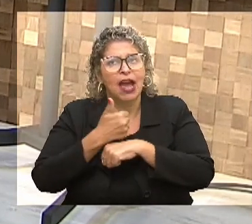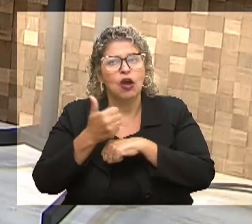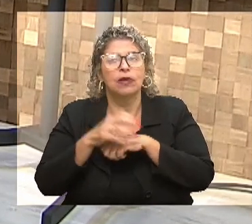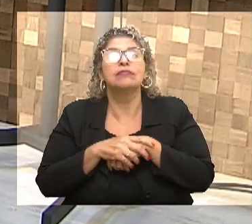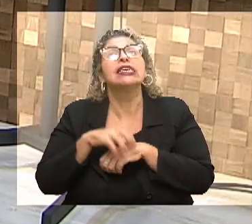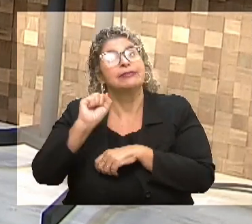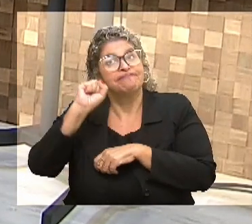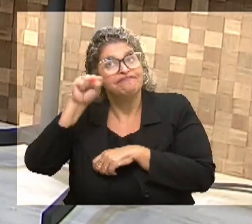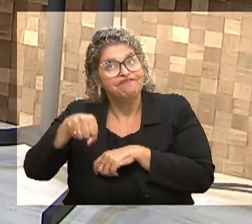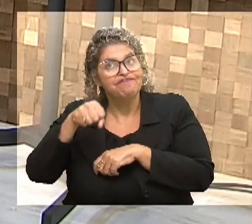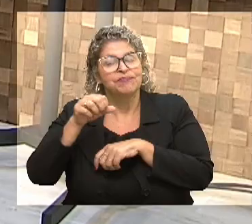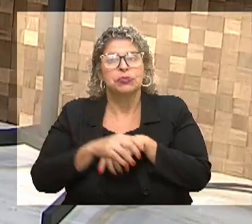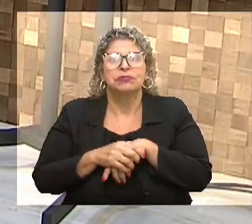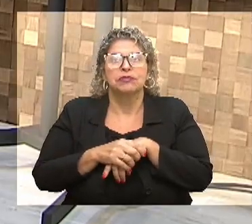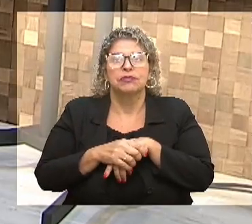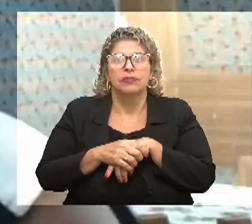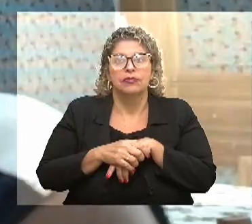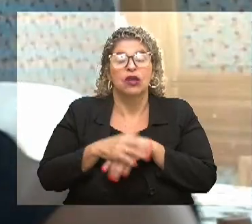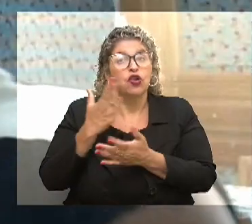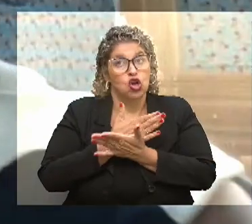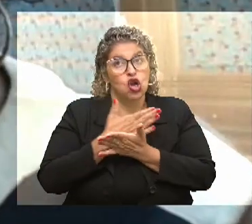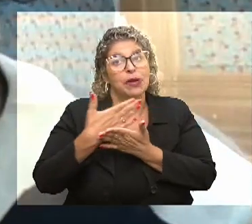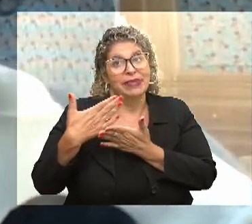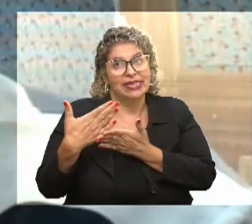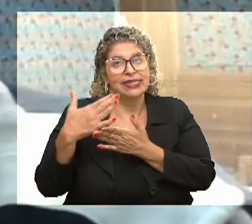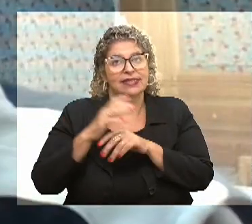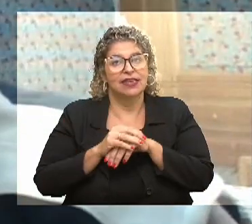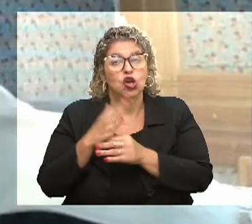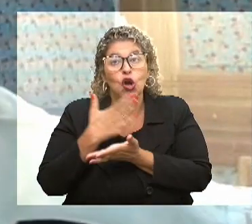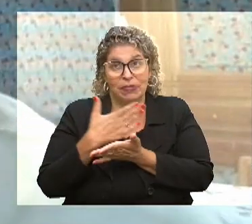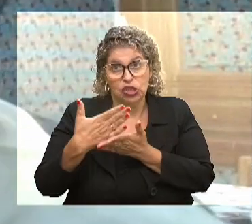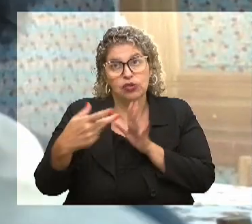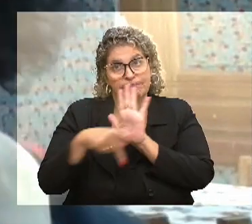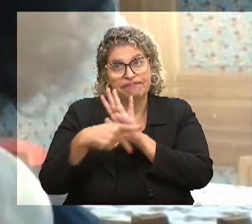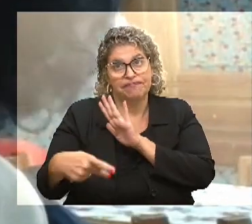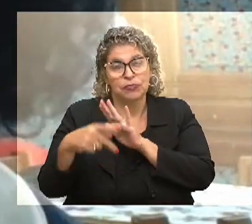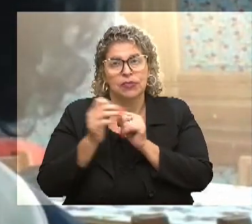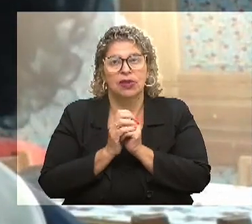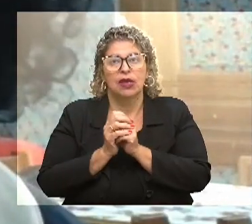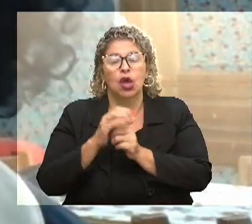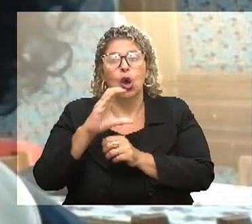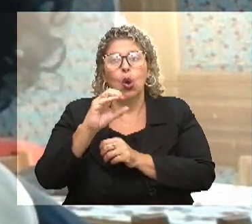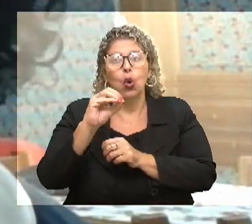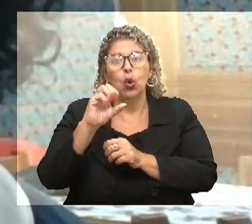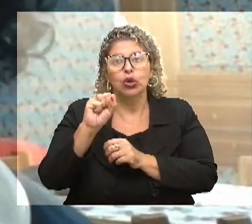Sim, a gente tem, vou começar pelo que começou aqui, foi o Costuraí.